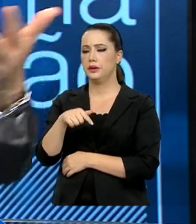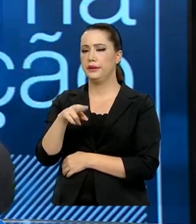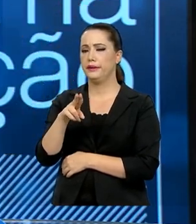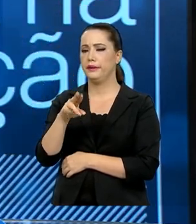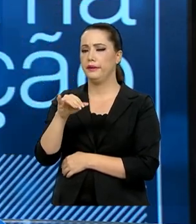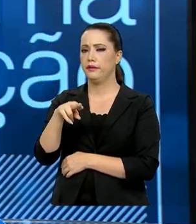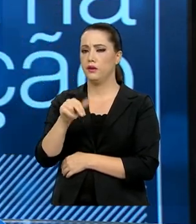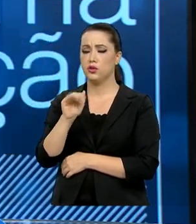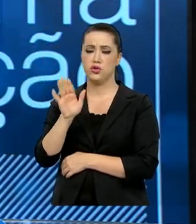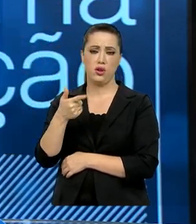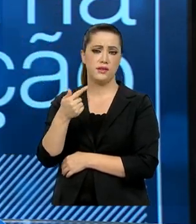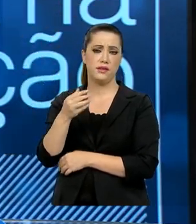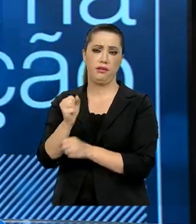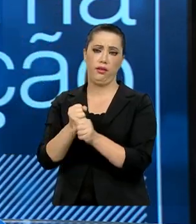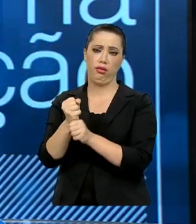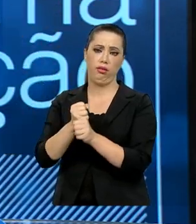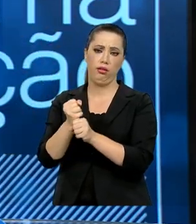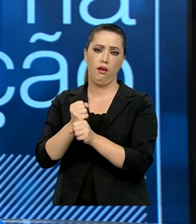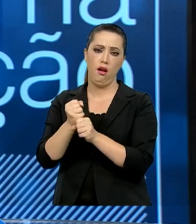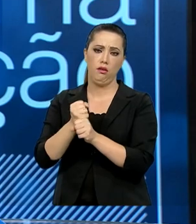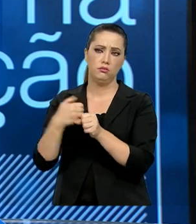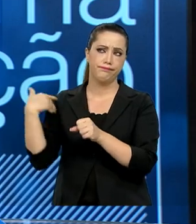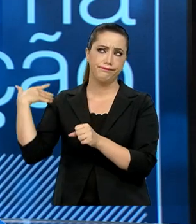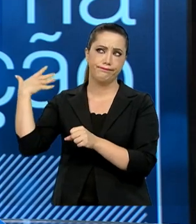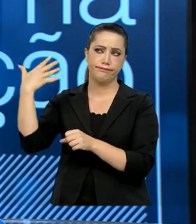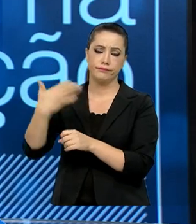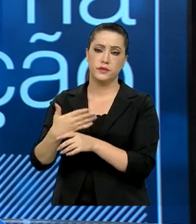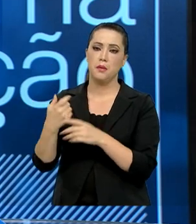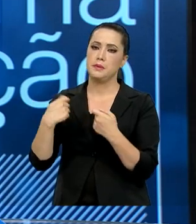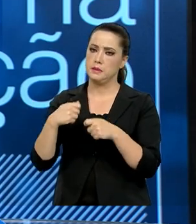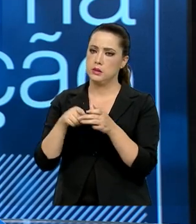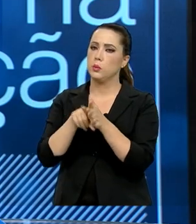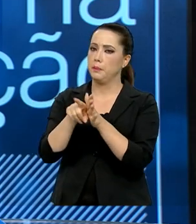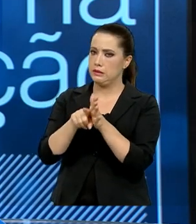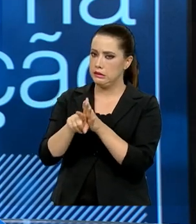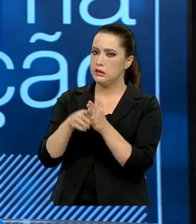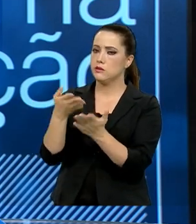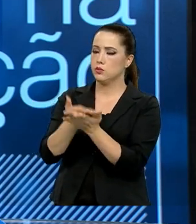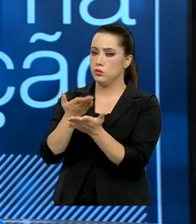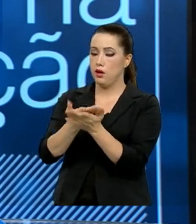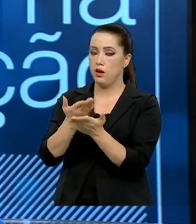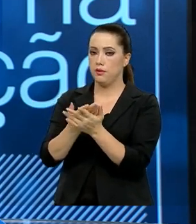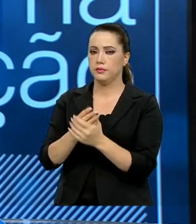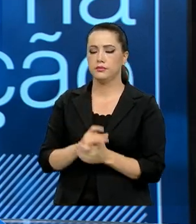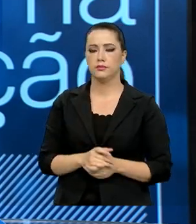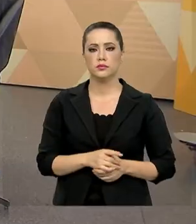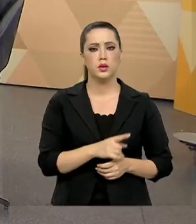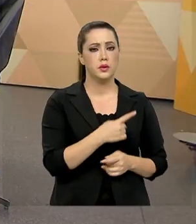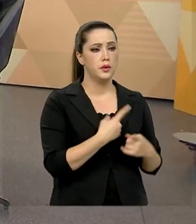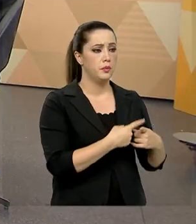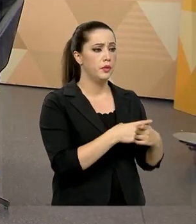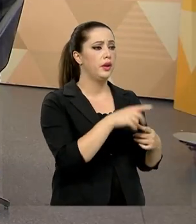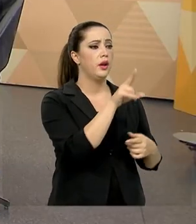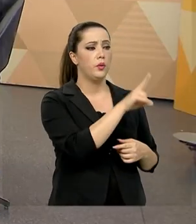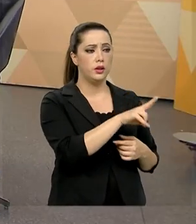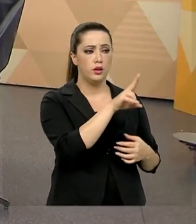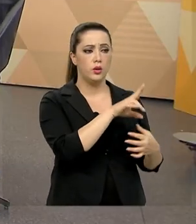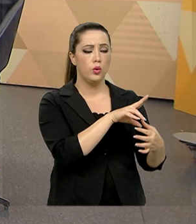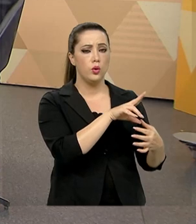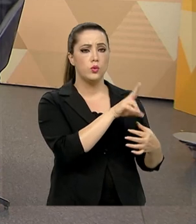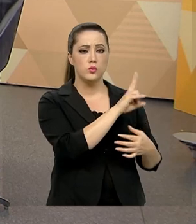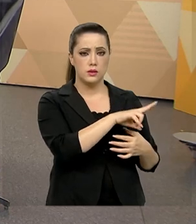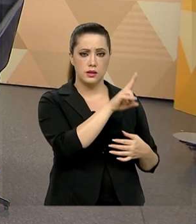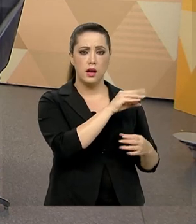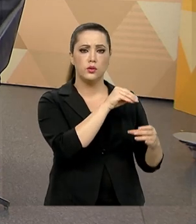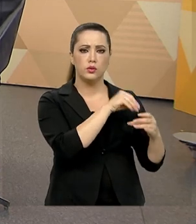a cloroquina, e que nós precisamos ter pesquisa científica para isso. Que combinados numa terapêutica podem ter... Podem